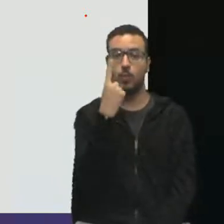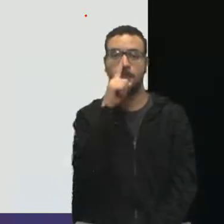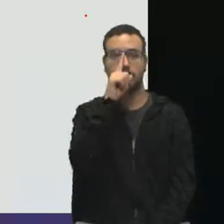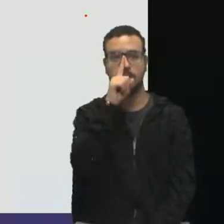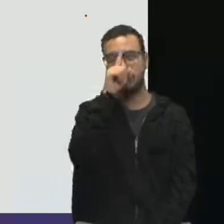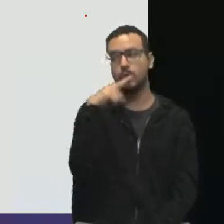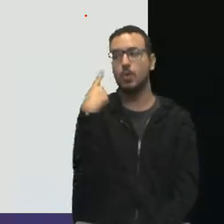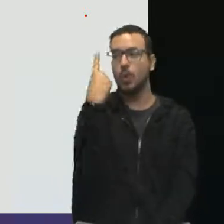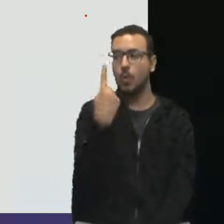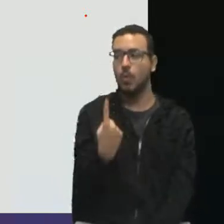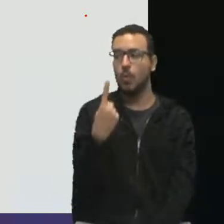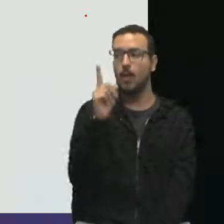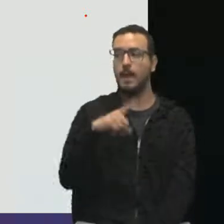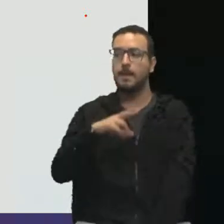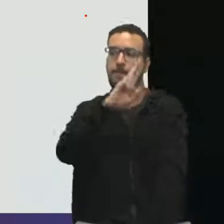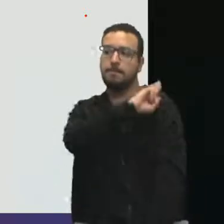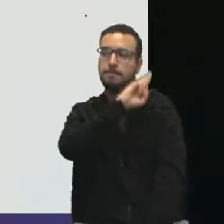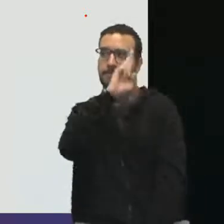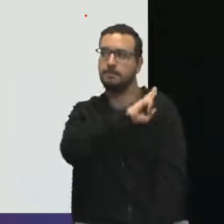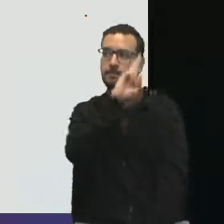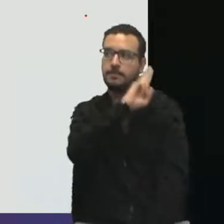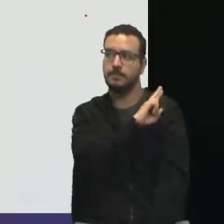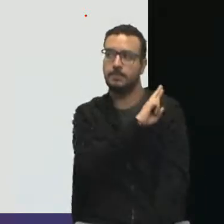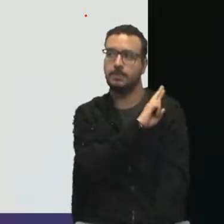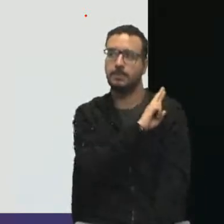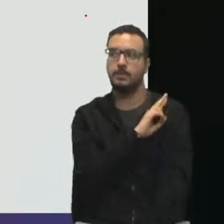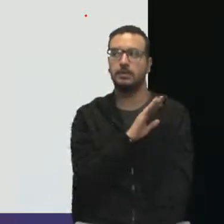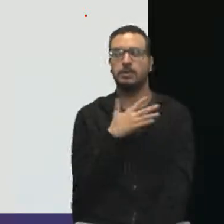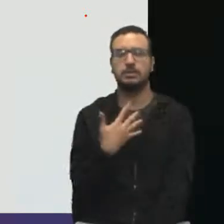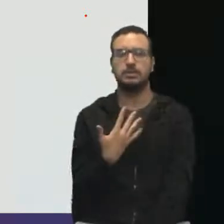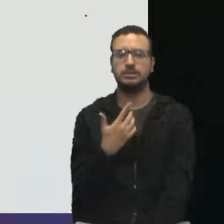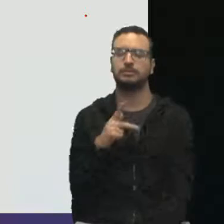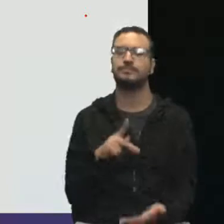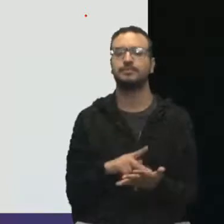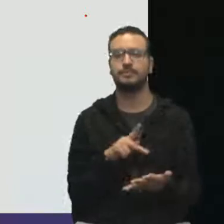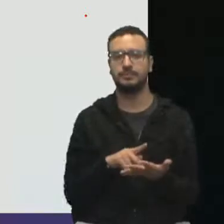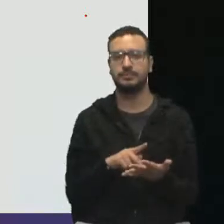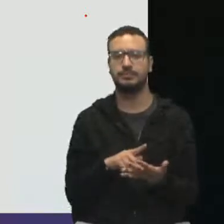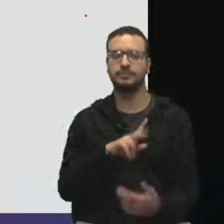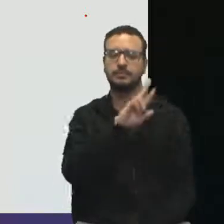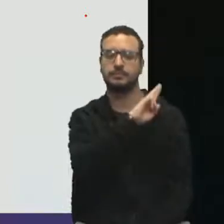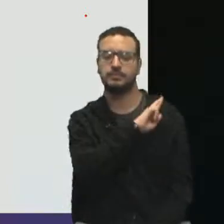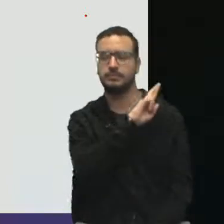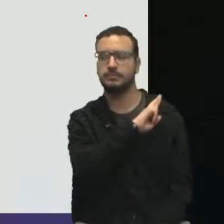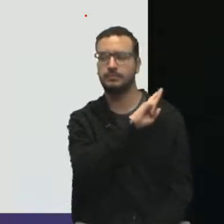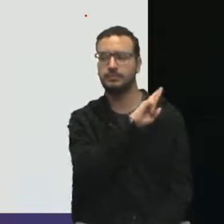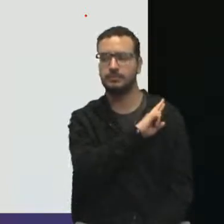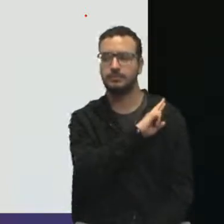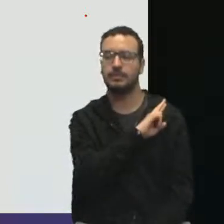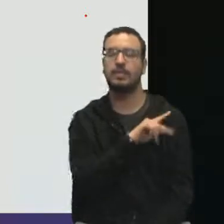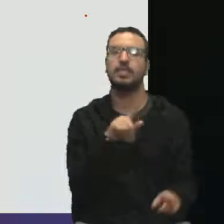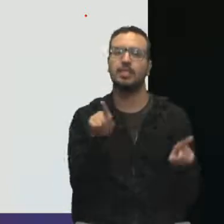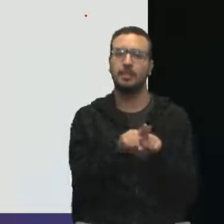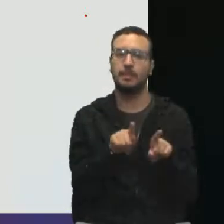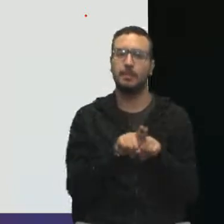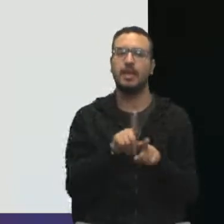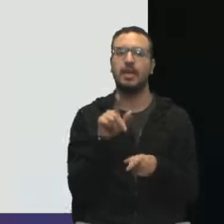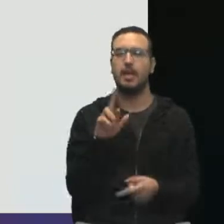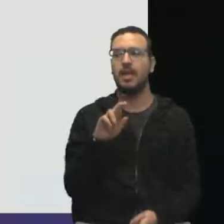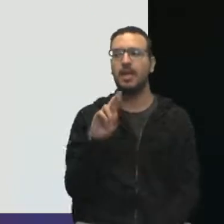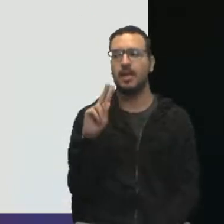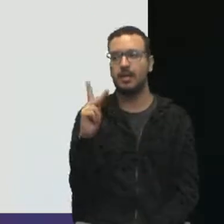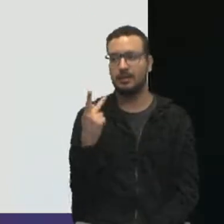e um de papéis e responsabilidade. Bom, na verdade, papel e responsabilidade também é RH.